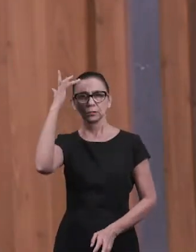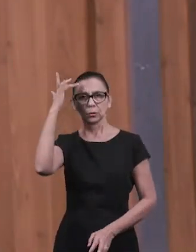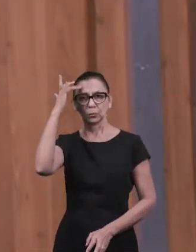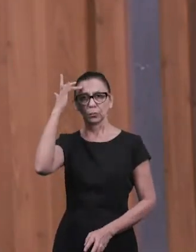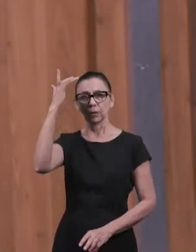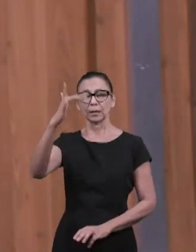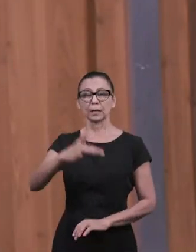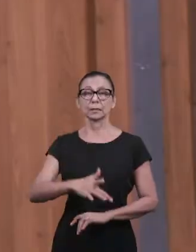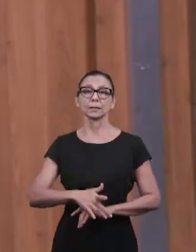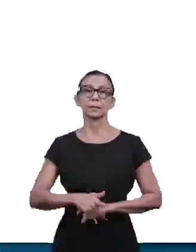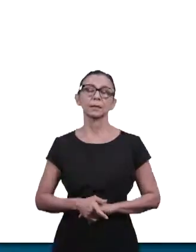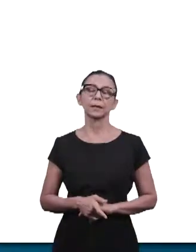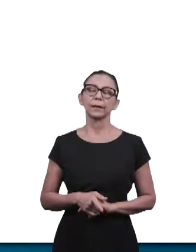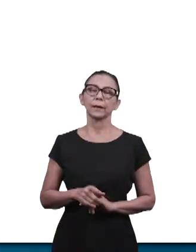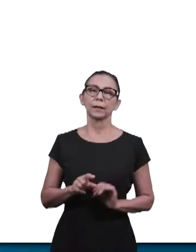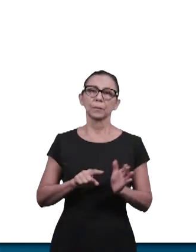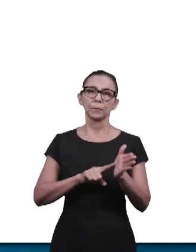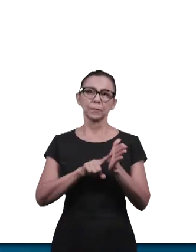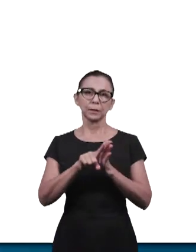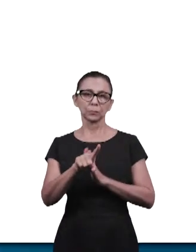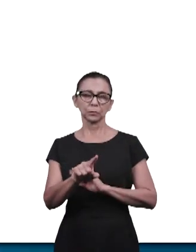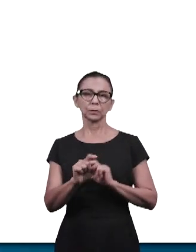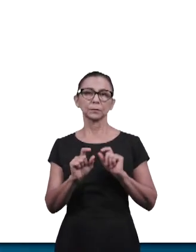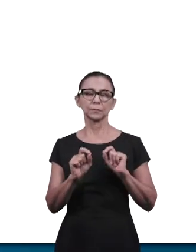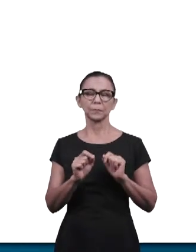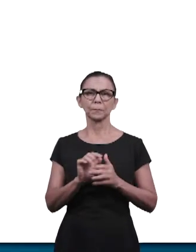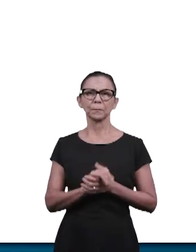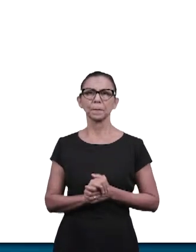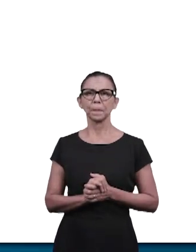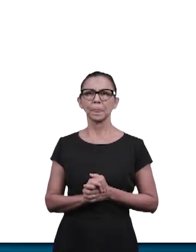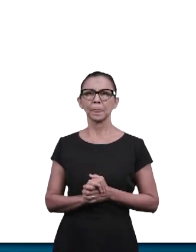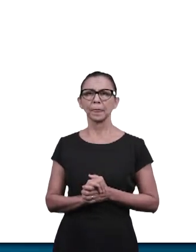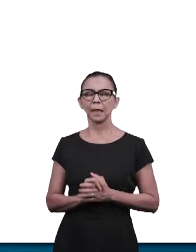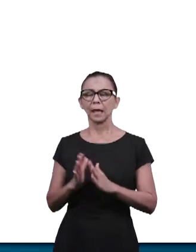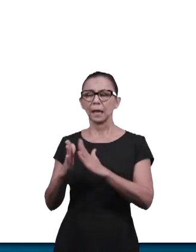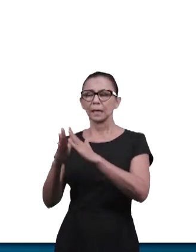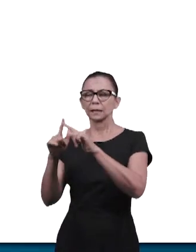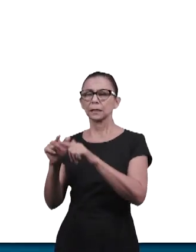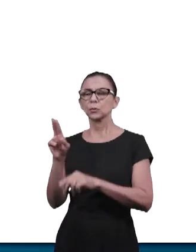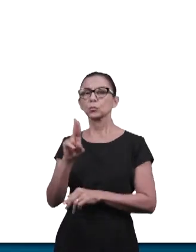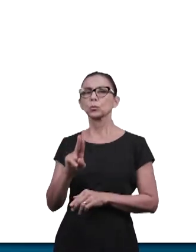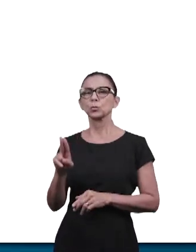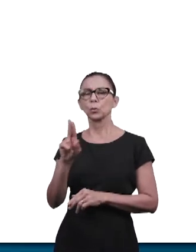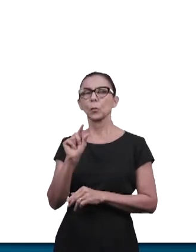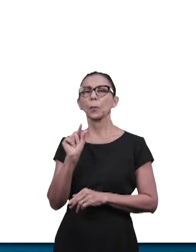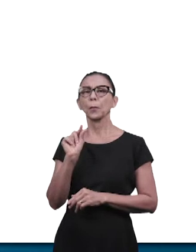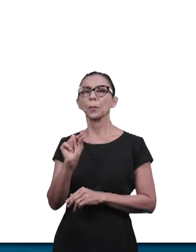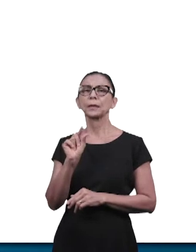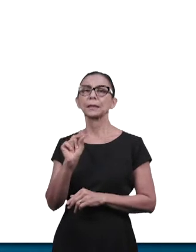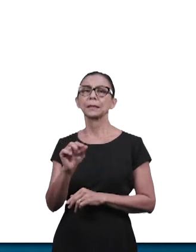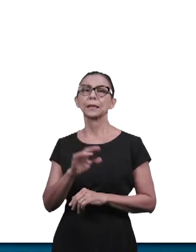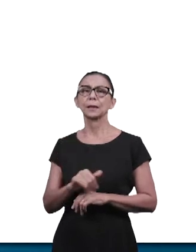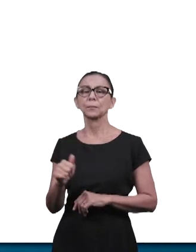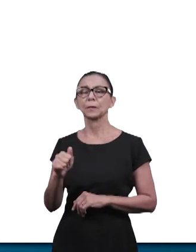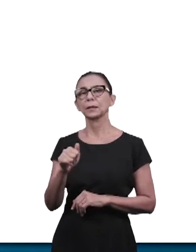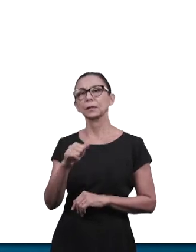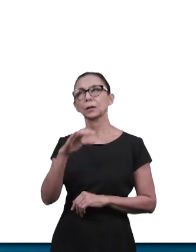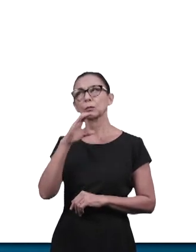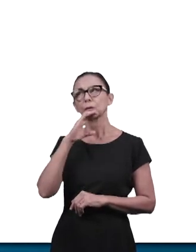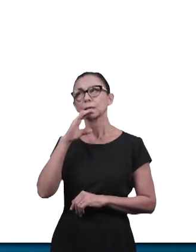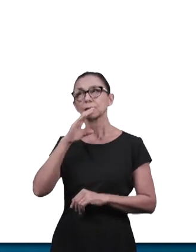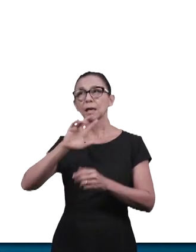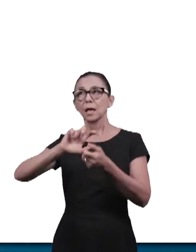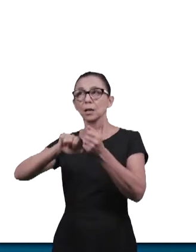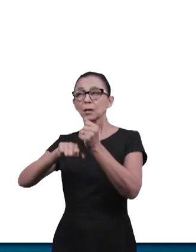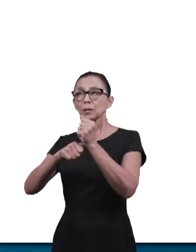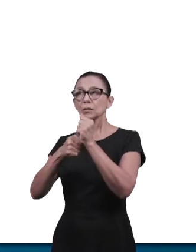segunda pergunta e ela, na verdade, ela diz assim, qual o recurso usado pela Igreja para conhecer os mistérios